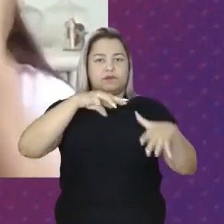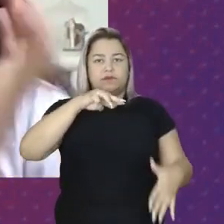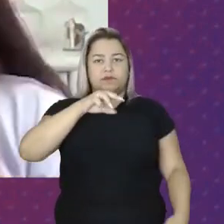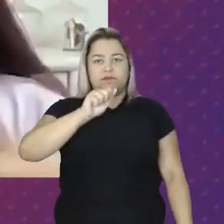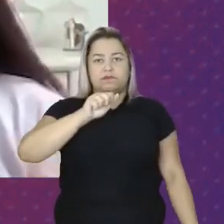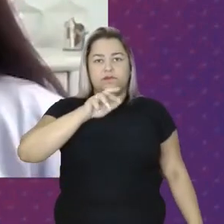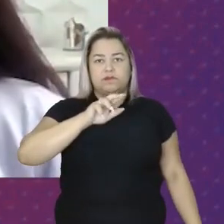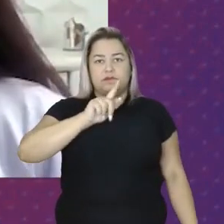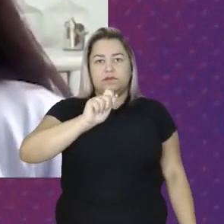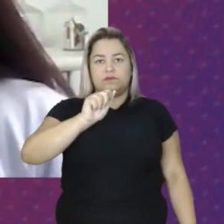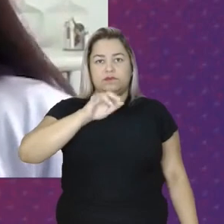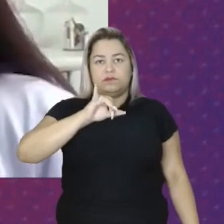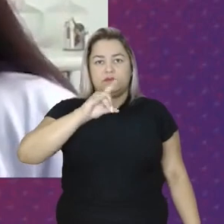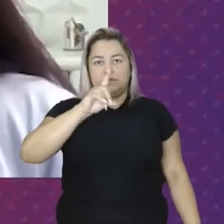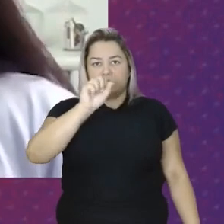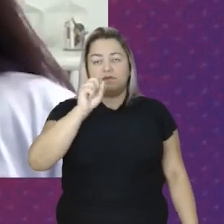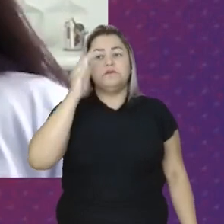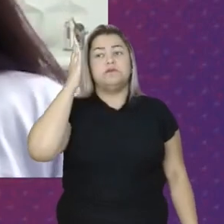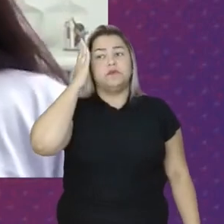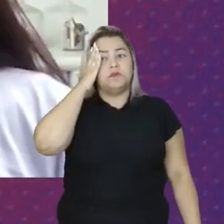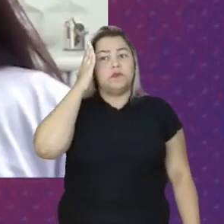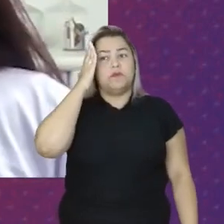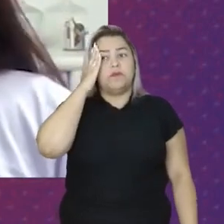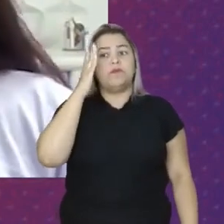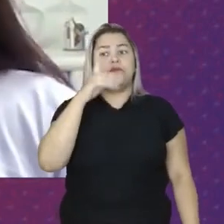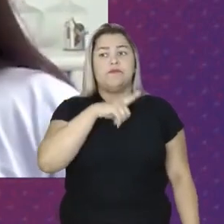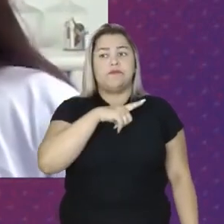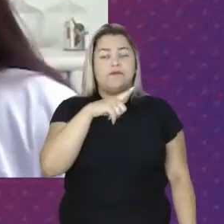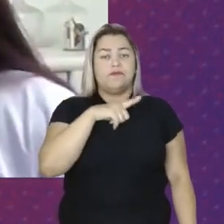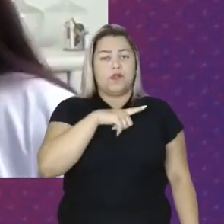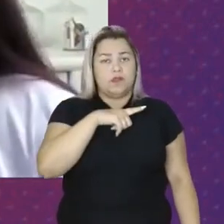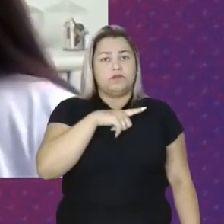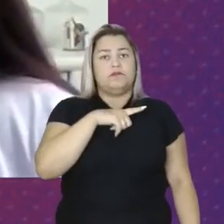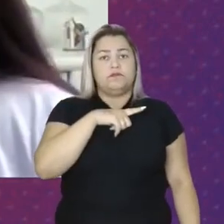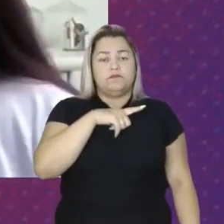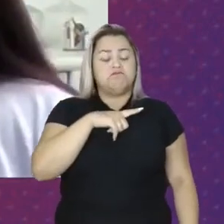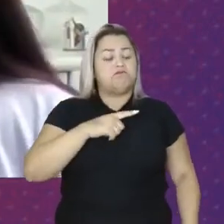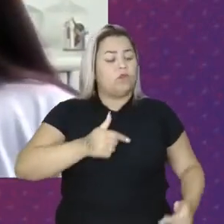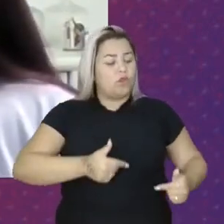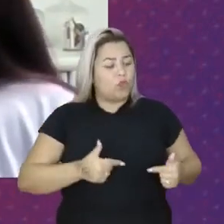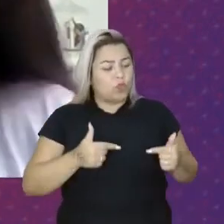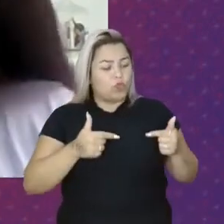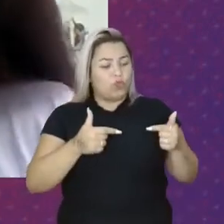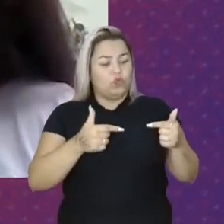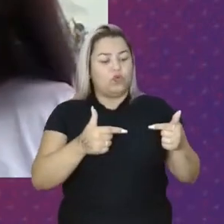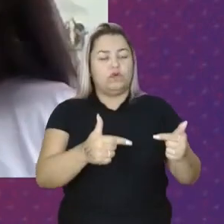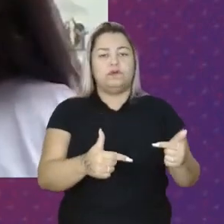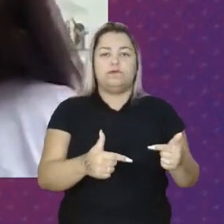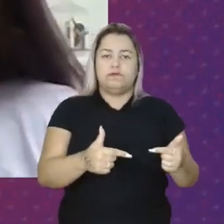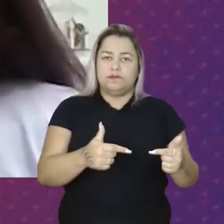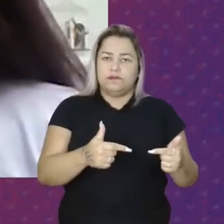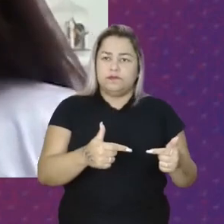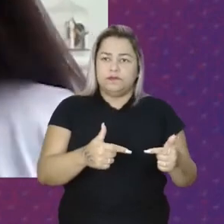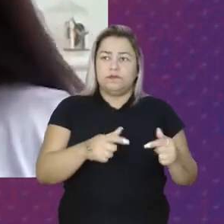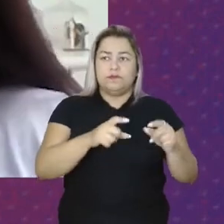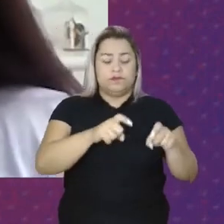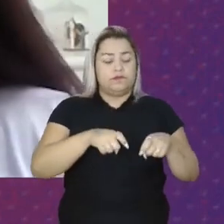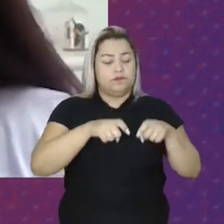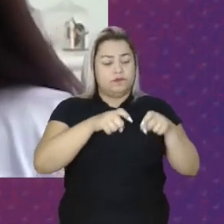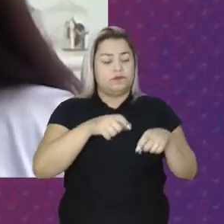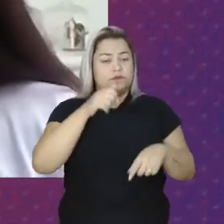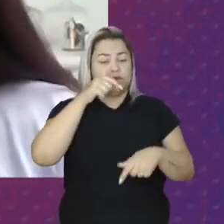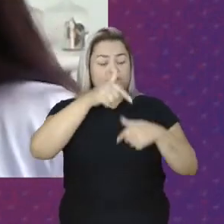A gente sabe Que houve Houveram Muitas lutas Das agricultoras Familiares Das